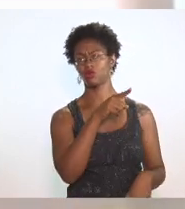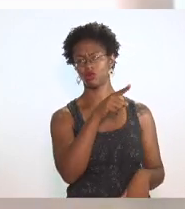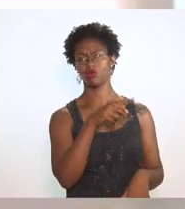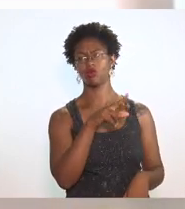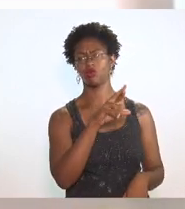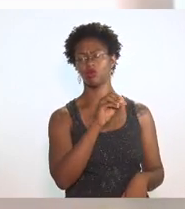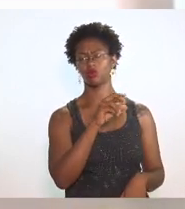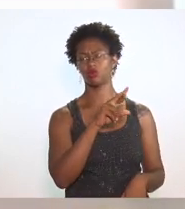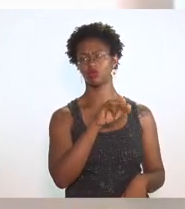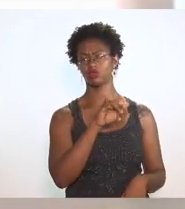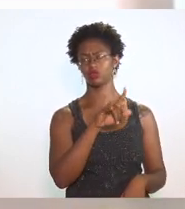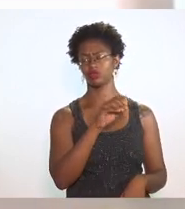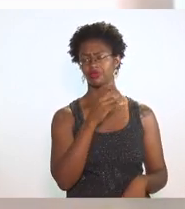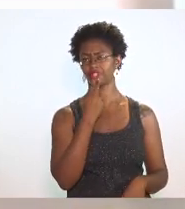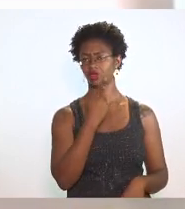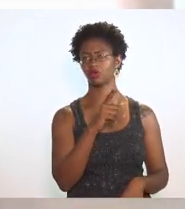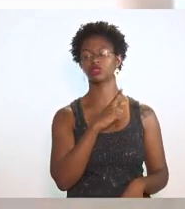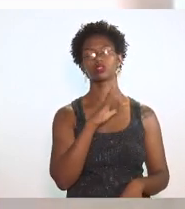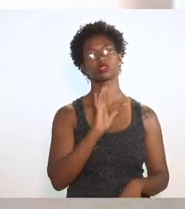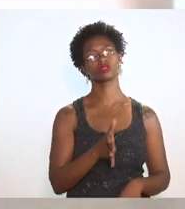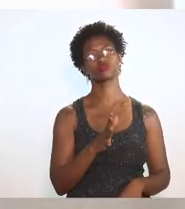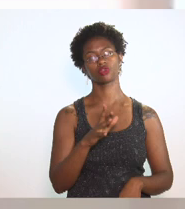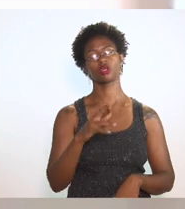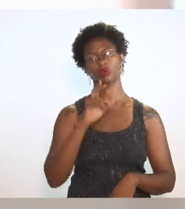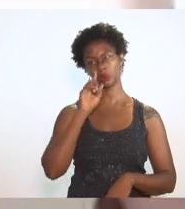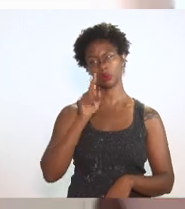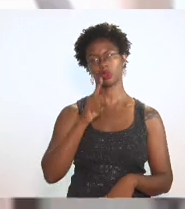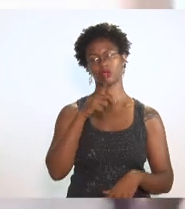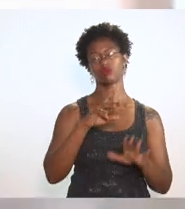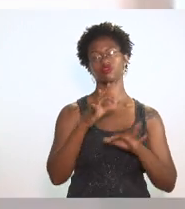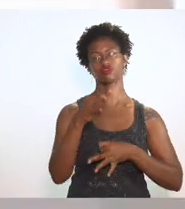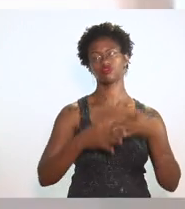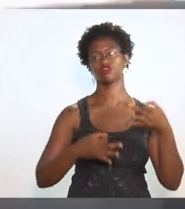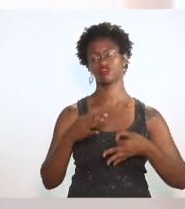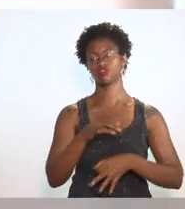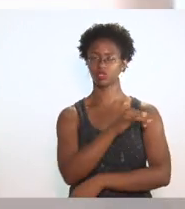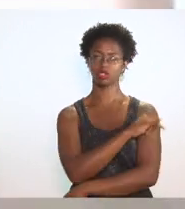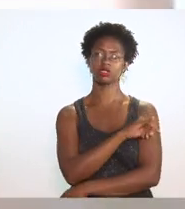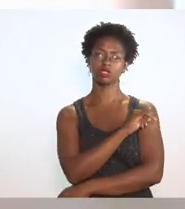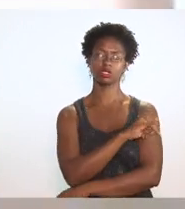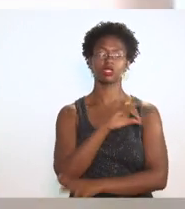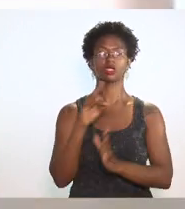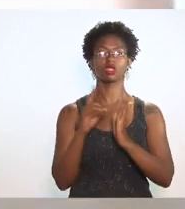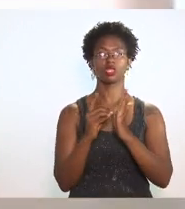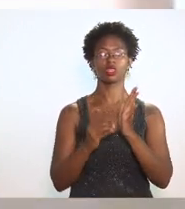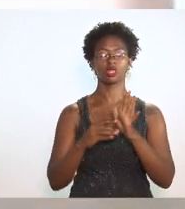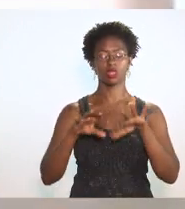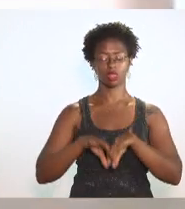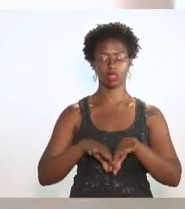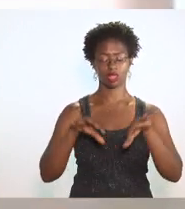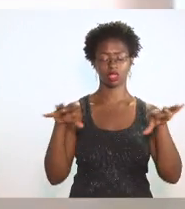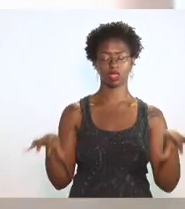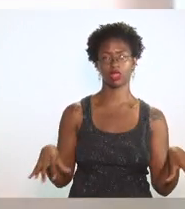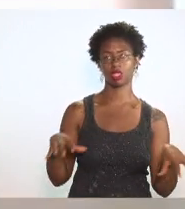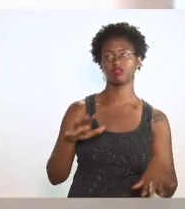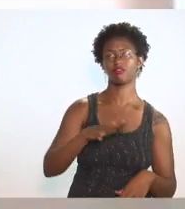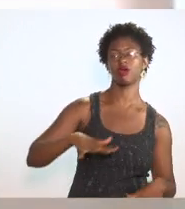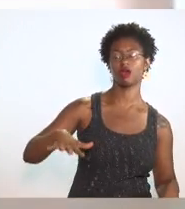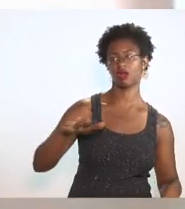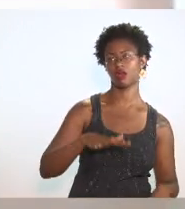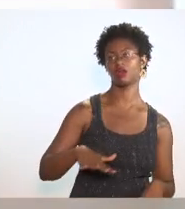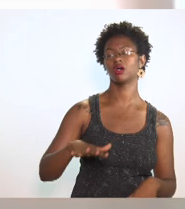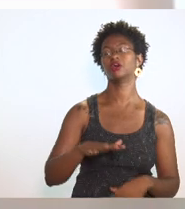que já existe no nosso ordenamento jurídico no Estado do Rio de Janeiro, que é o decreto do diferimento do setor, que é o 38.938